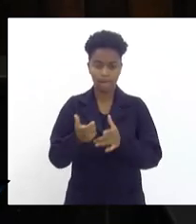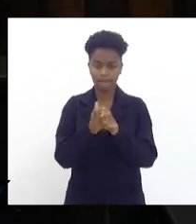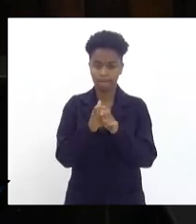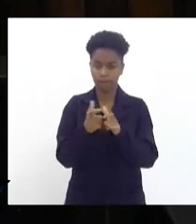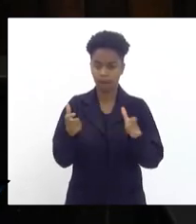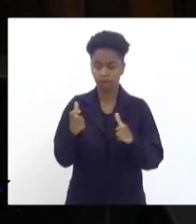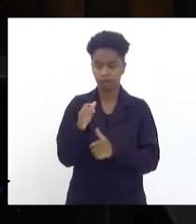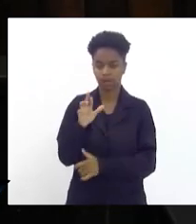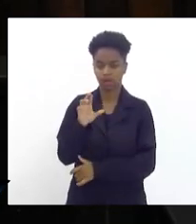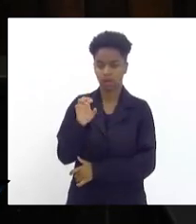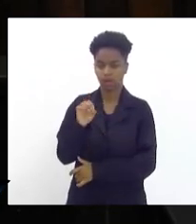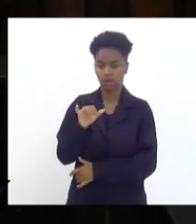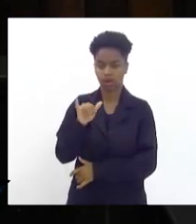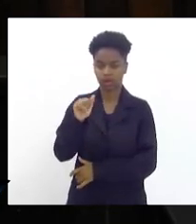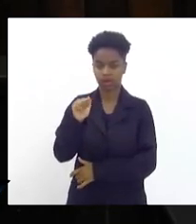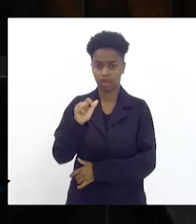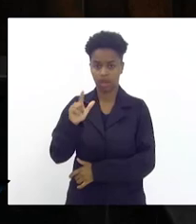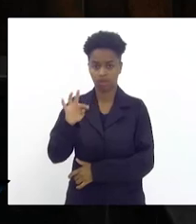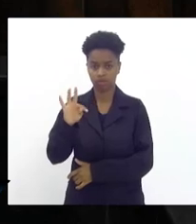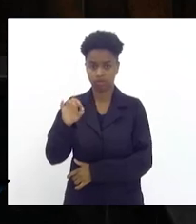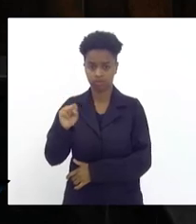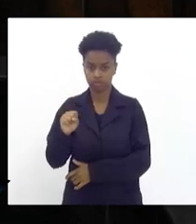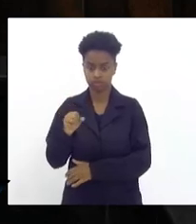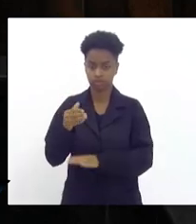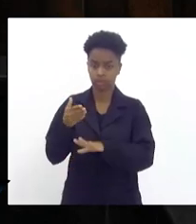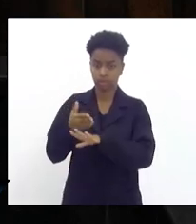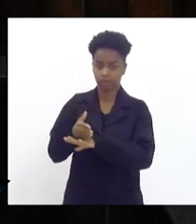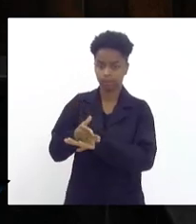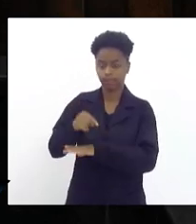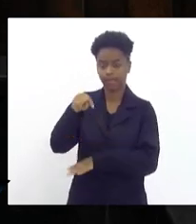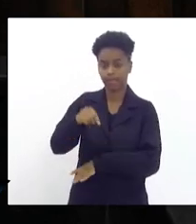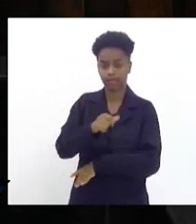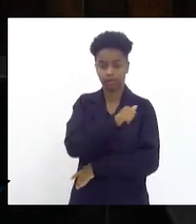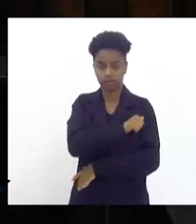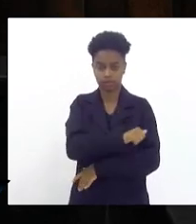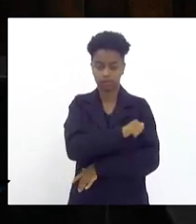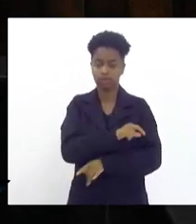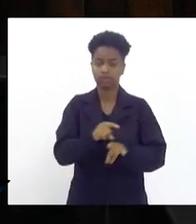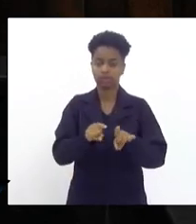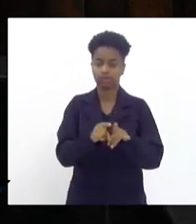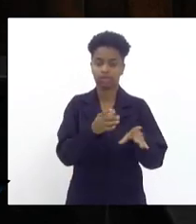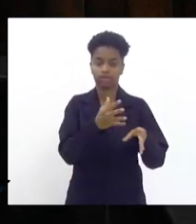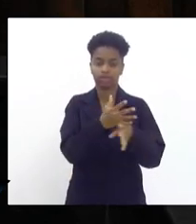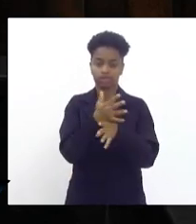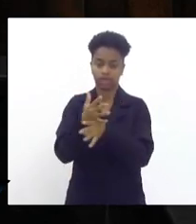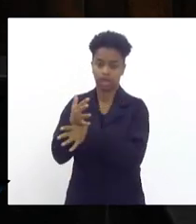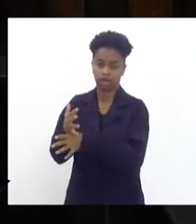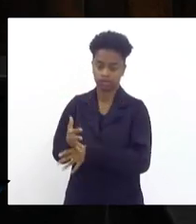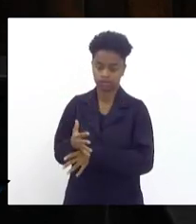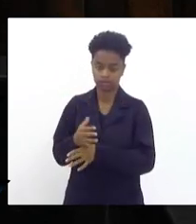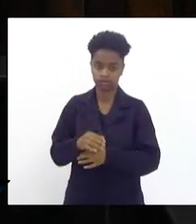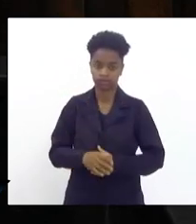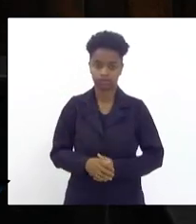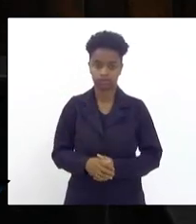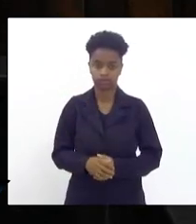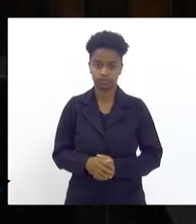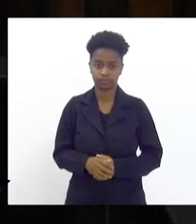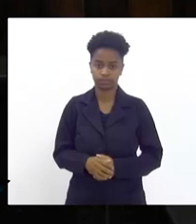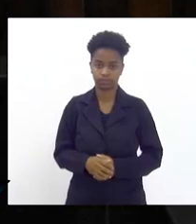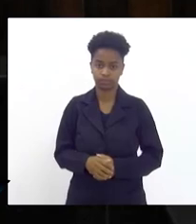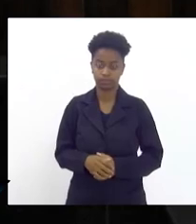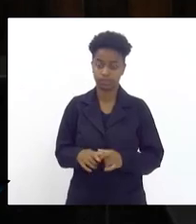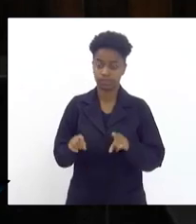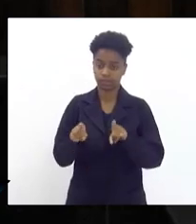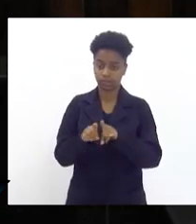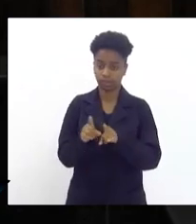participações do Estado do Rio de Janeiro e seus municípios e distribuiu esses